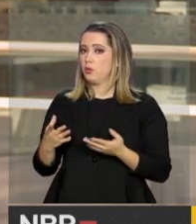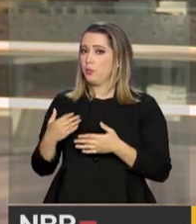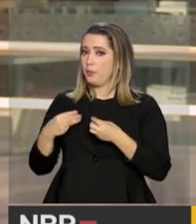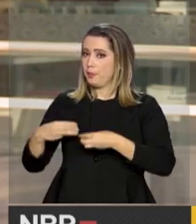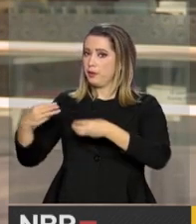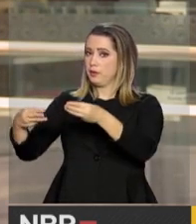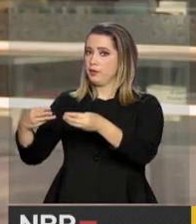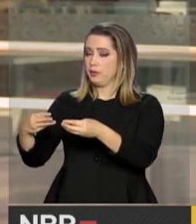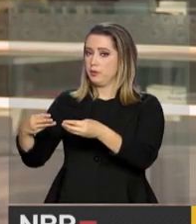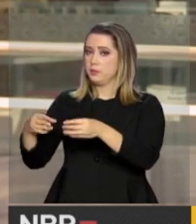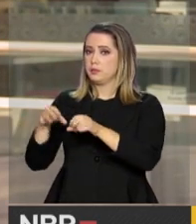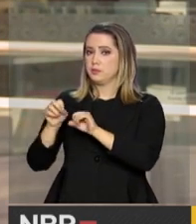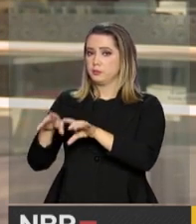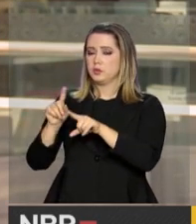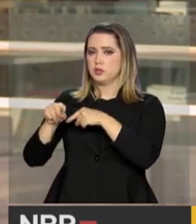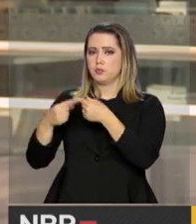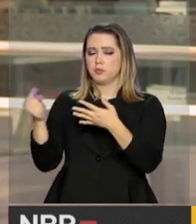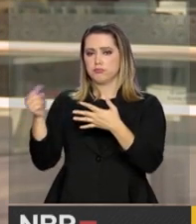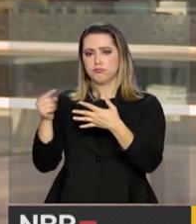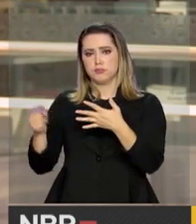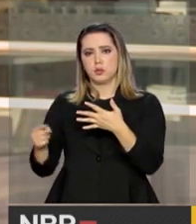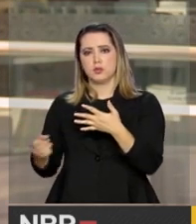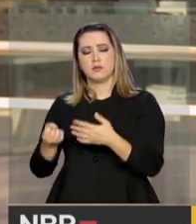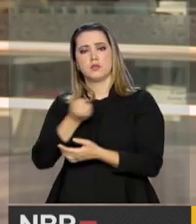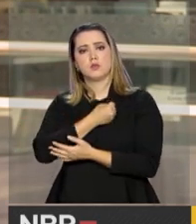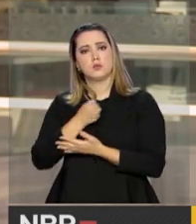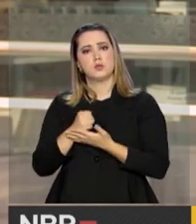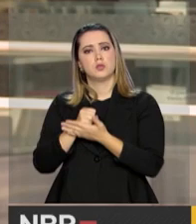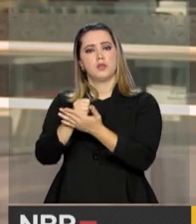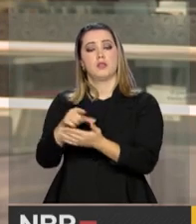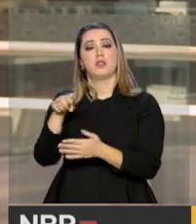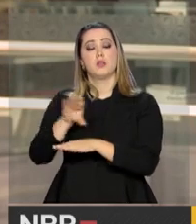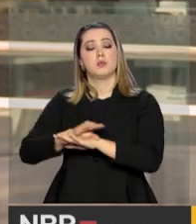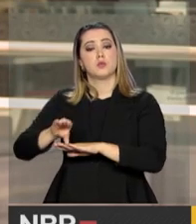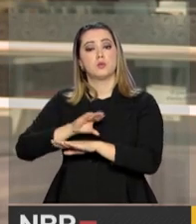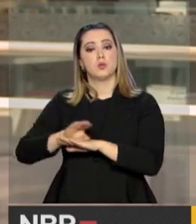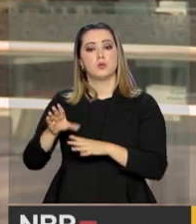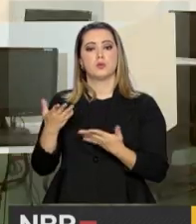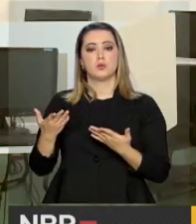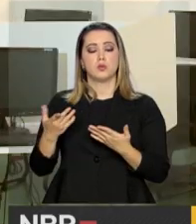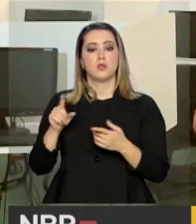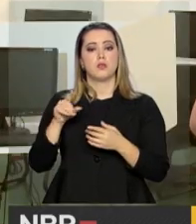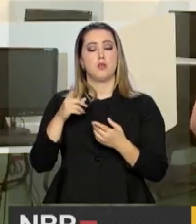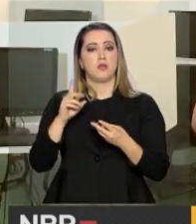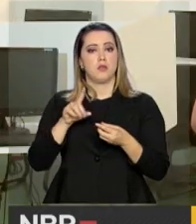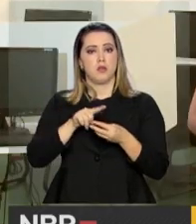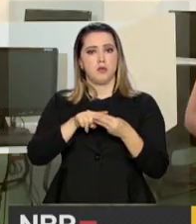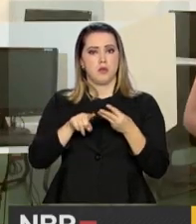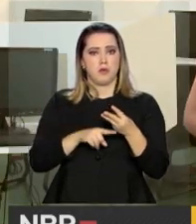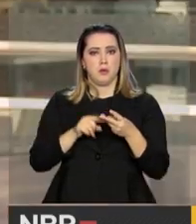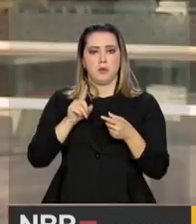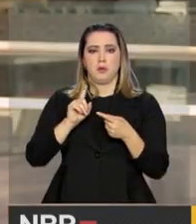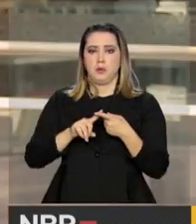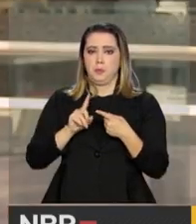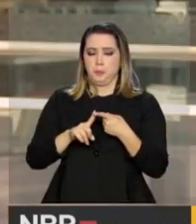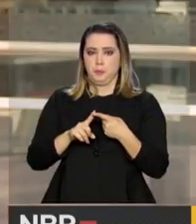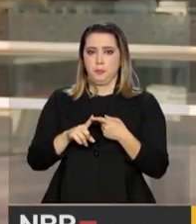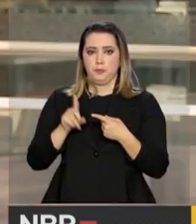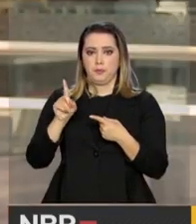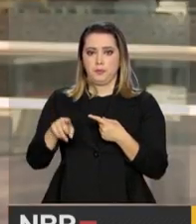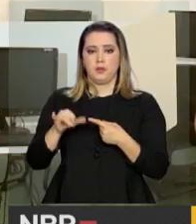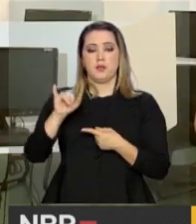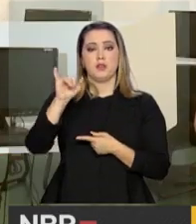MEC e depois verificar os indicadores ofertados para esse curso. Os três indicadores são o indicador que é chamado